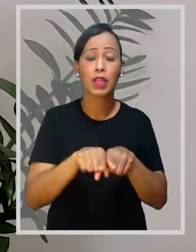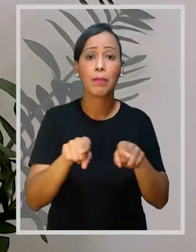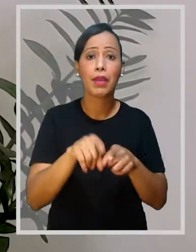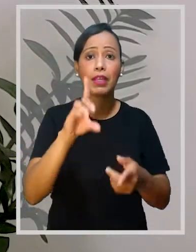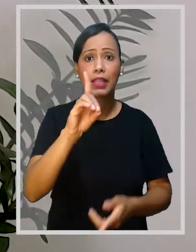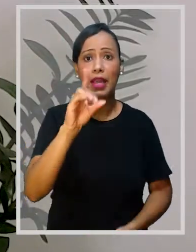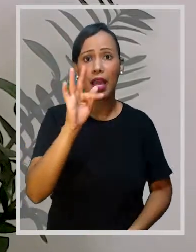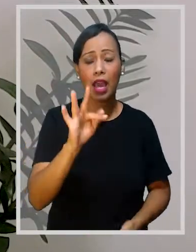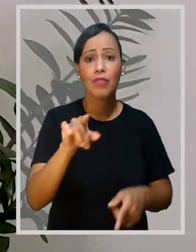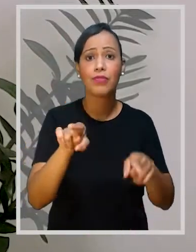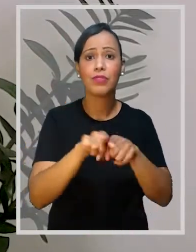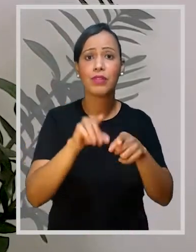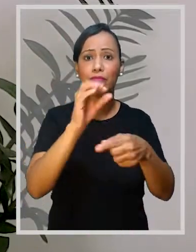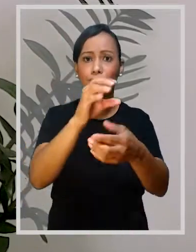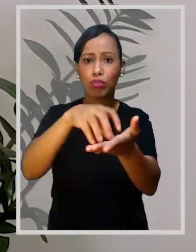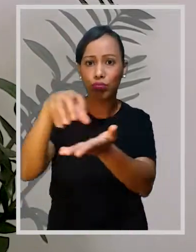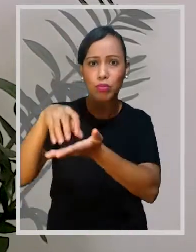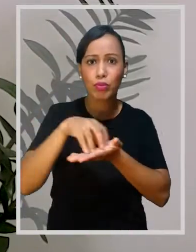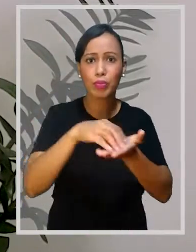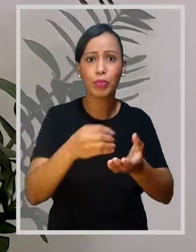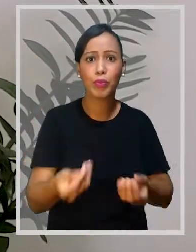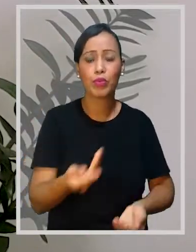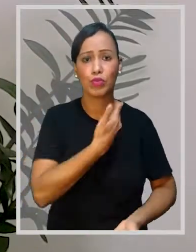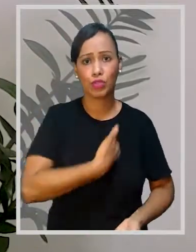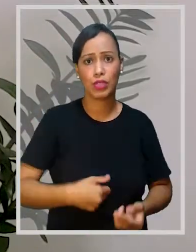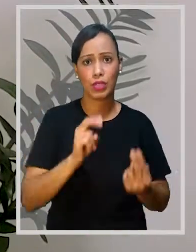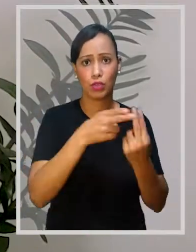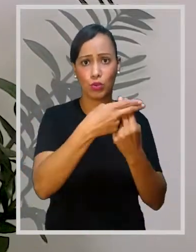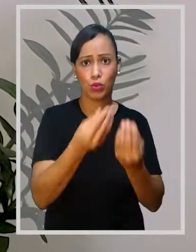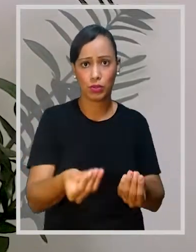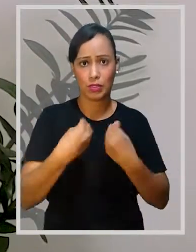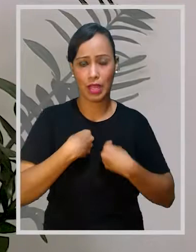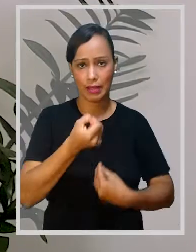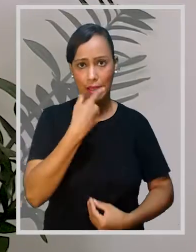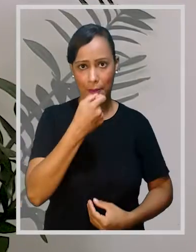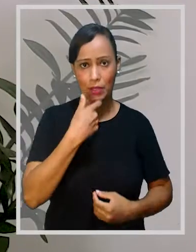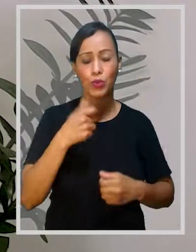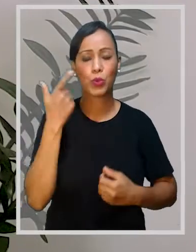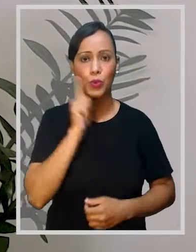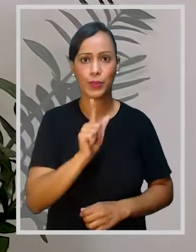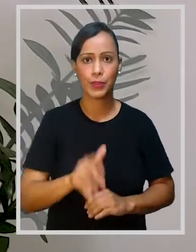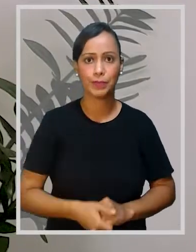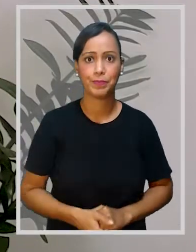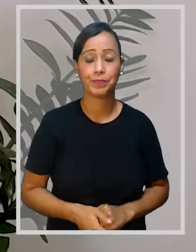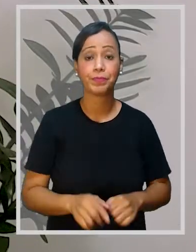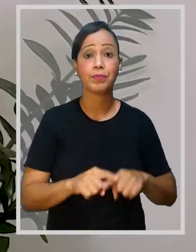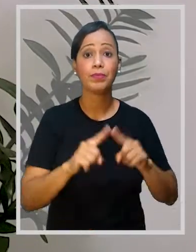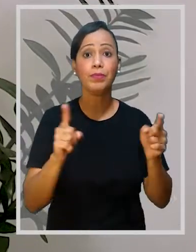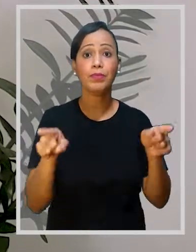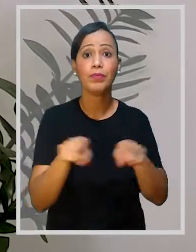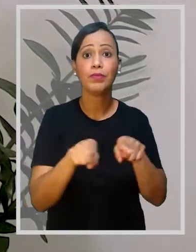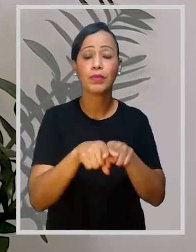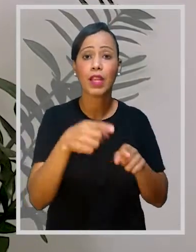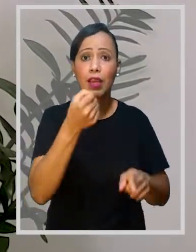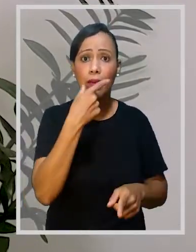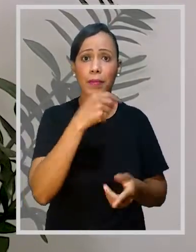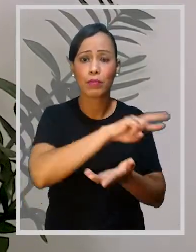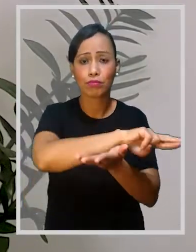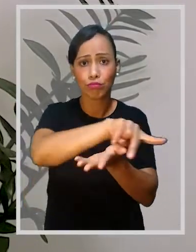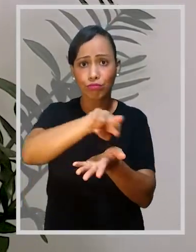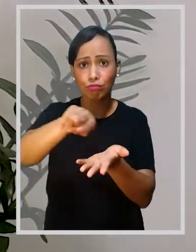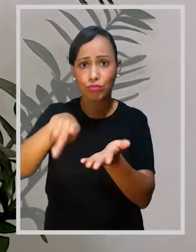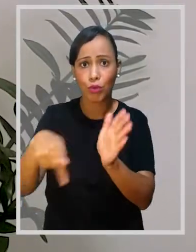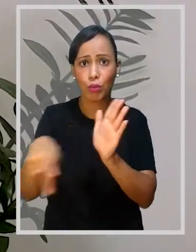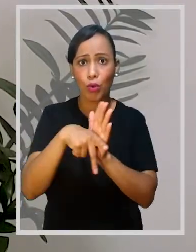que o município, estado, distrito federal ou a União Forneçam o tratamento pelo SUS No entanto,